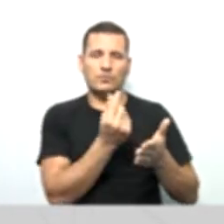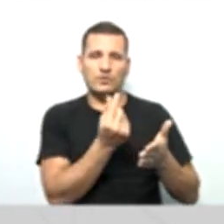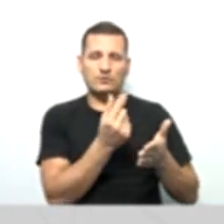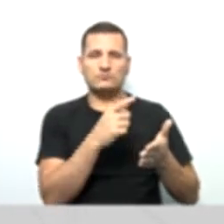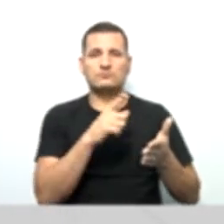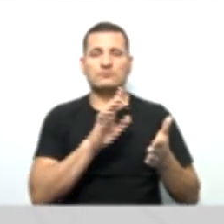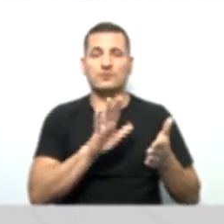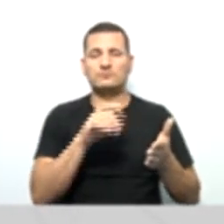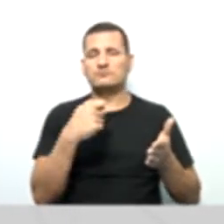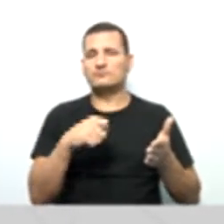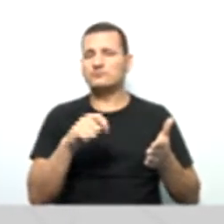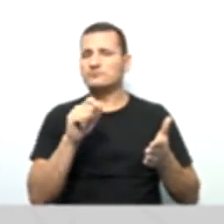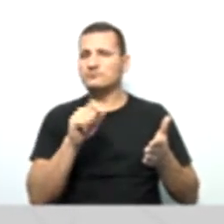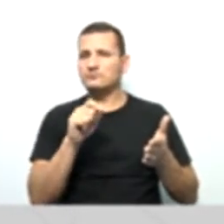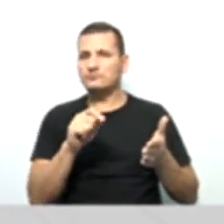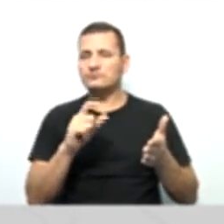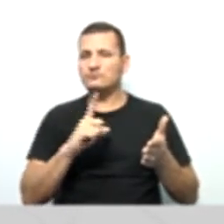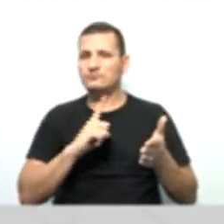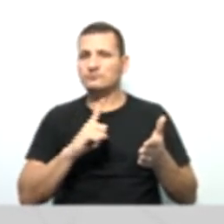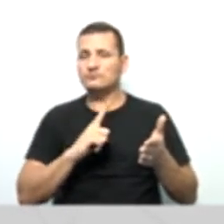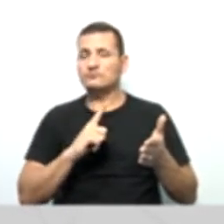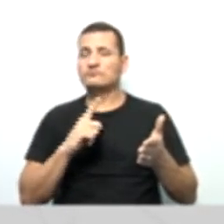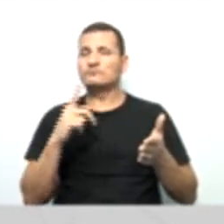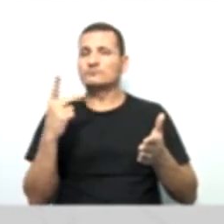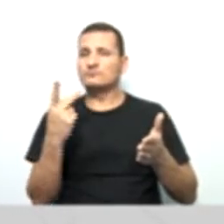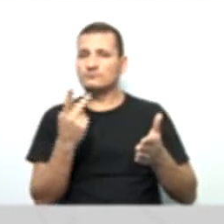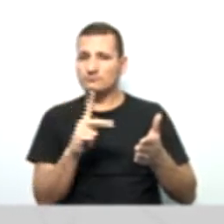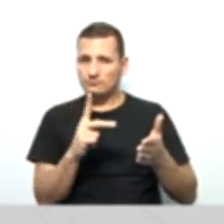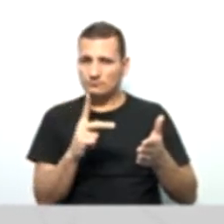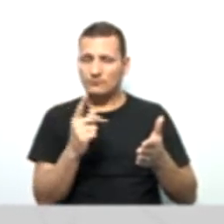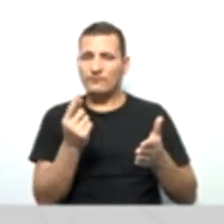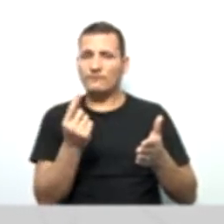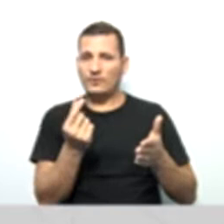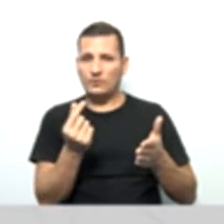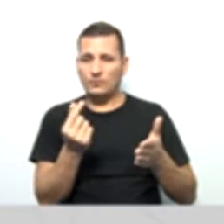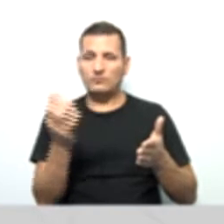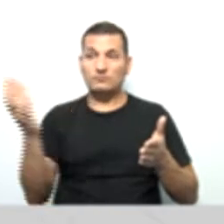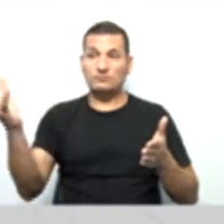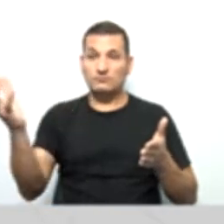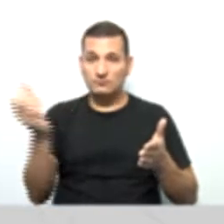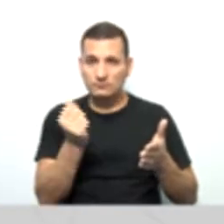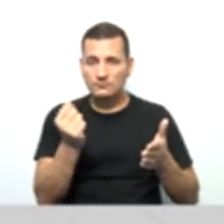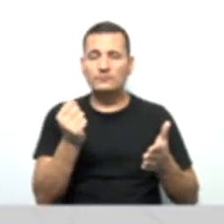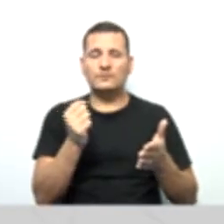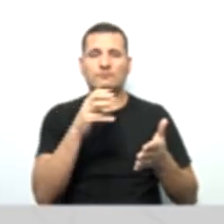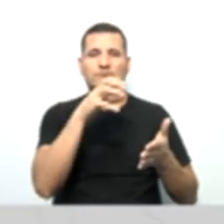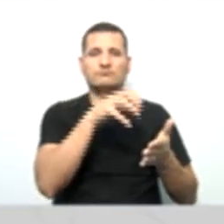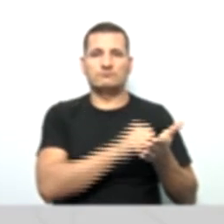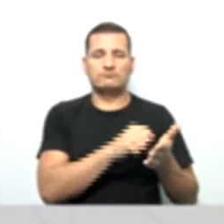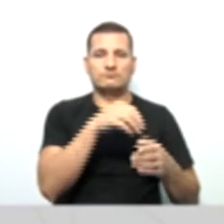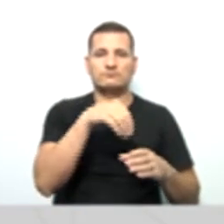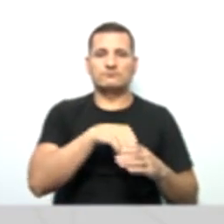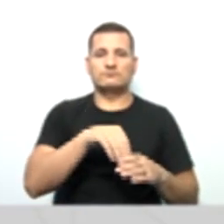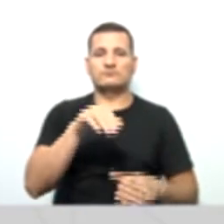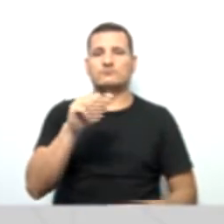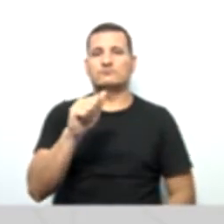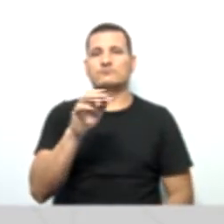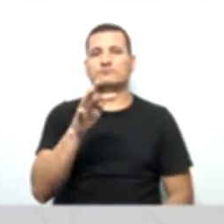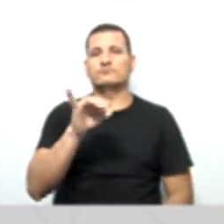precisa o quê? Ter também o seu valor recebido, contabilizado dentro lá das contas do ativo. Ok, gente?